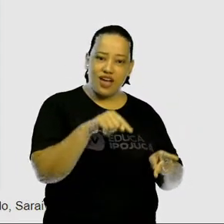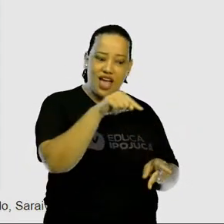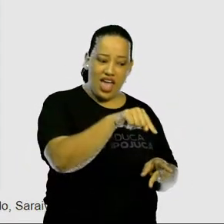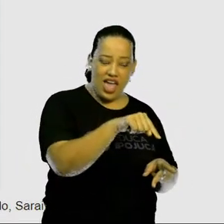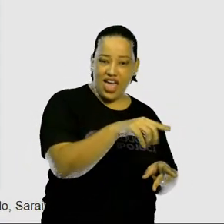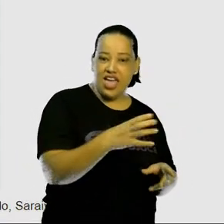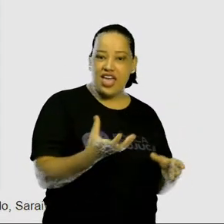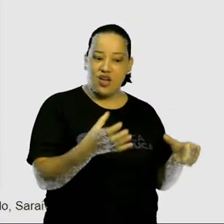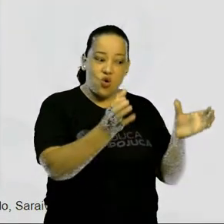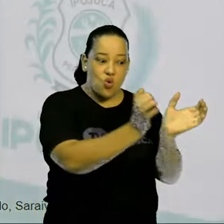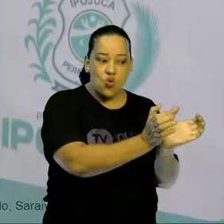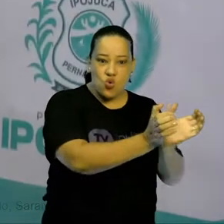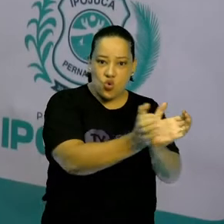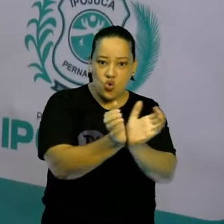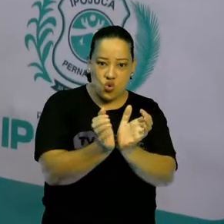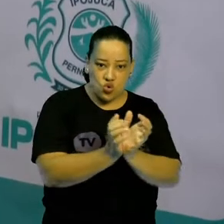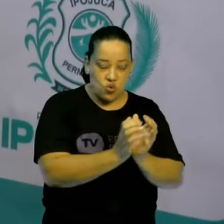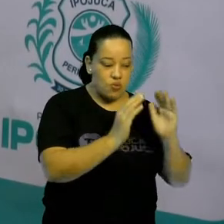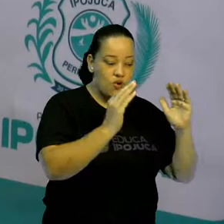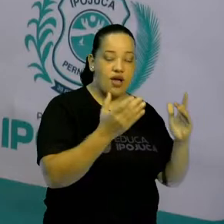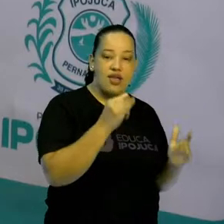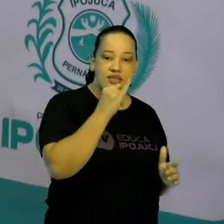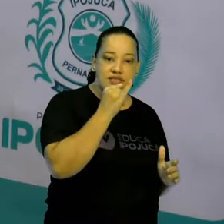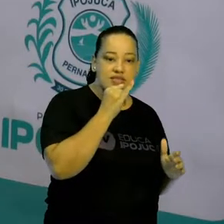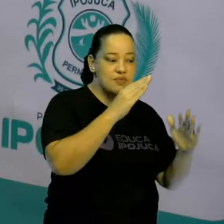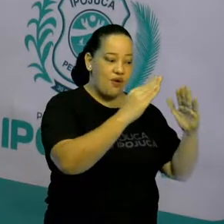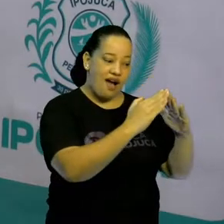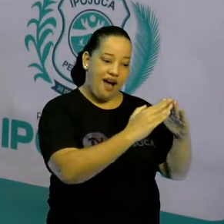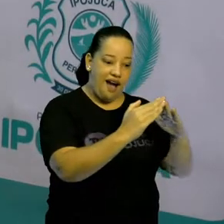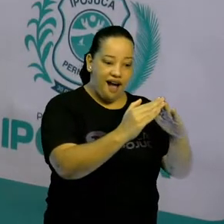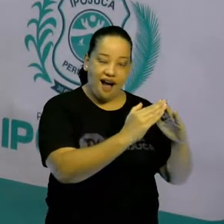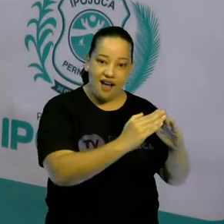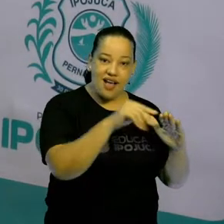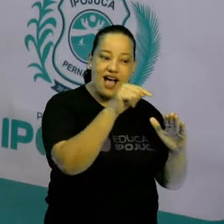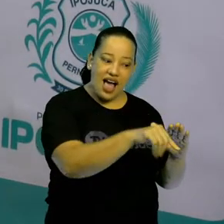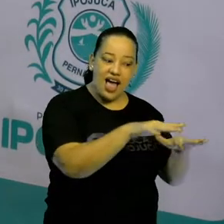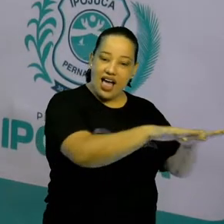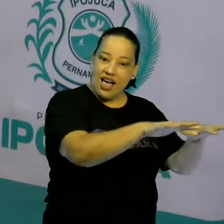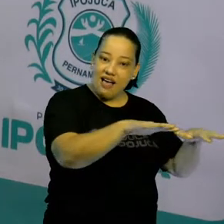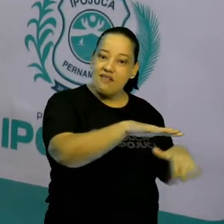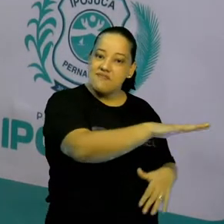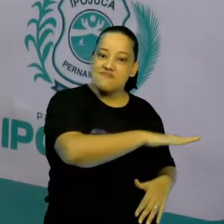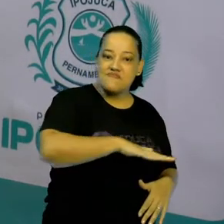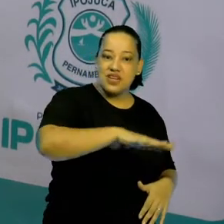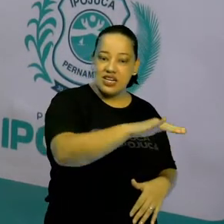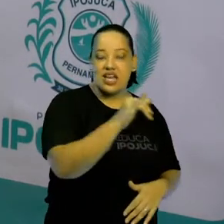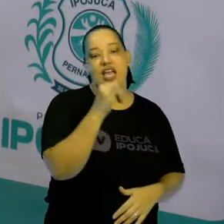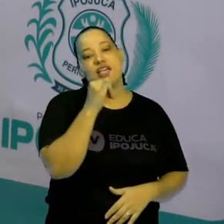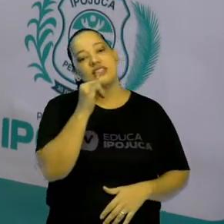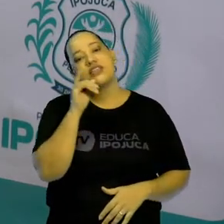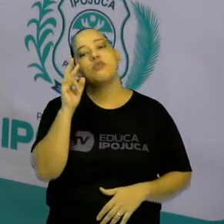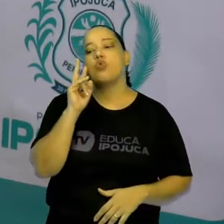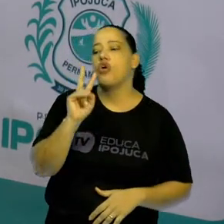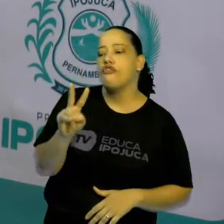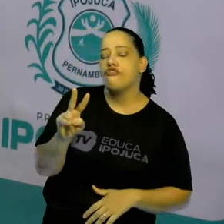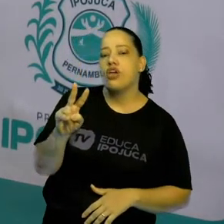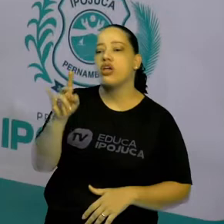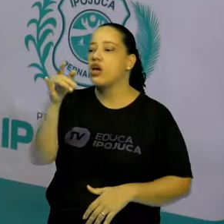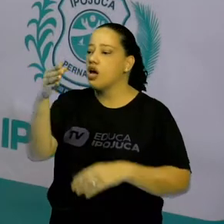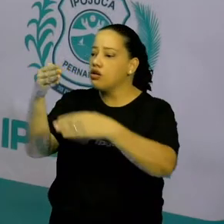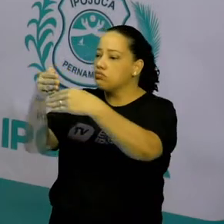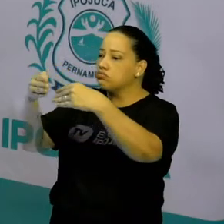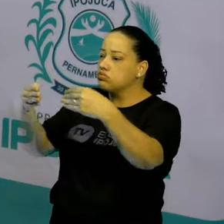moram no mesmo lugar. Por exemplo, quando eu passo lá e vejo um curral cheio de vaca e de boi.